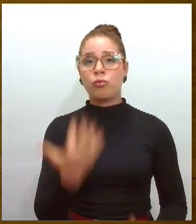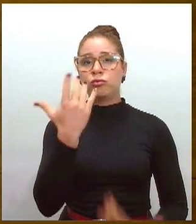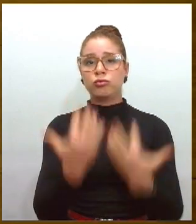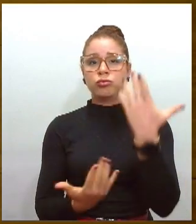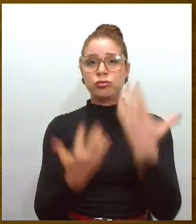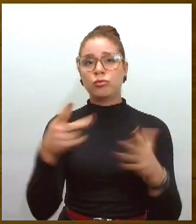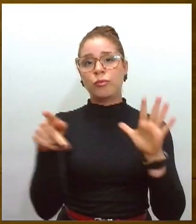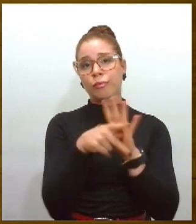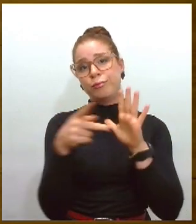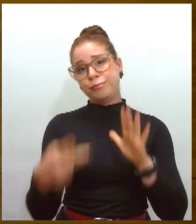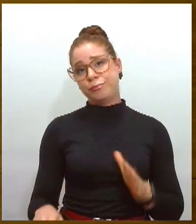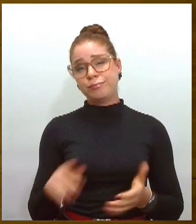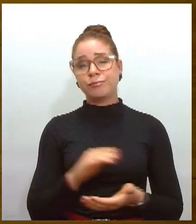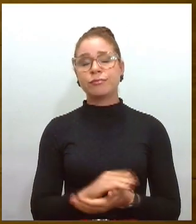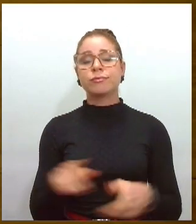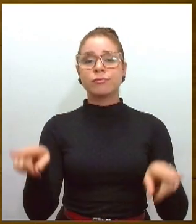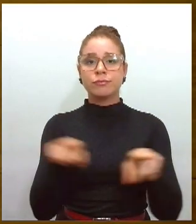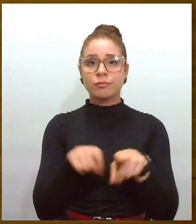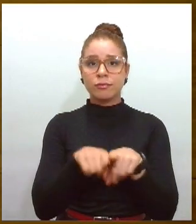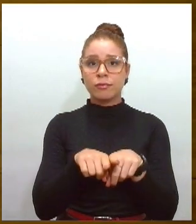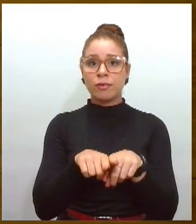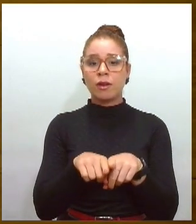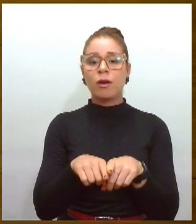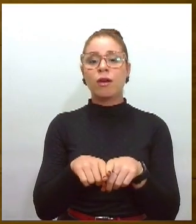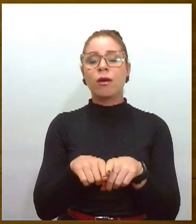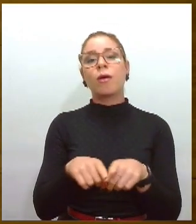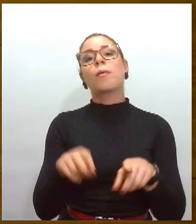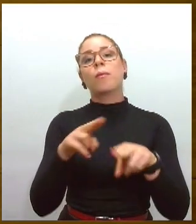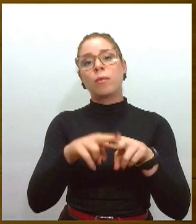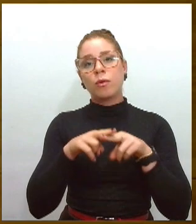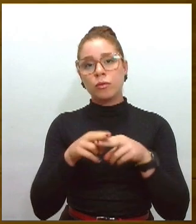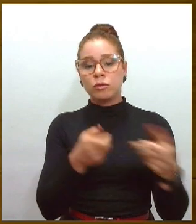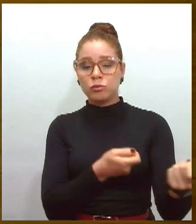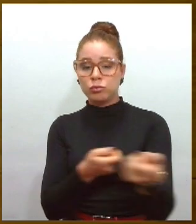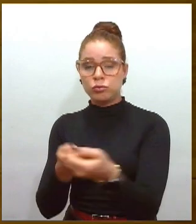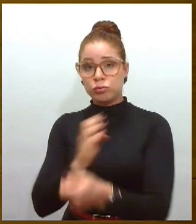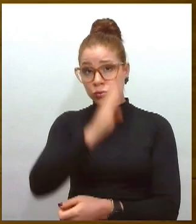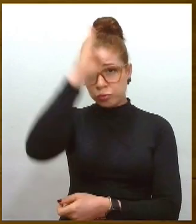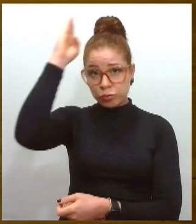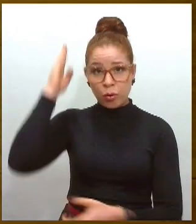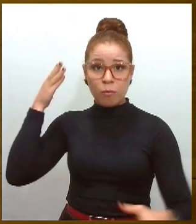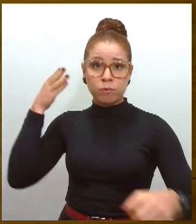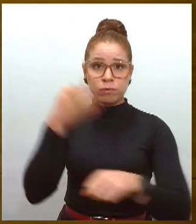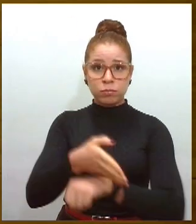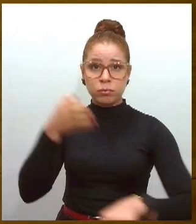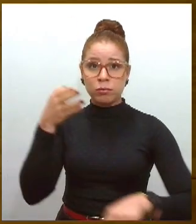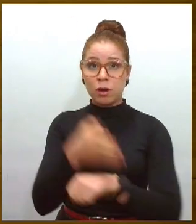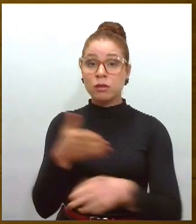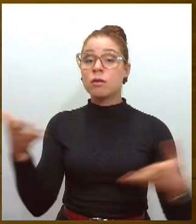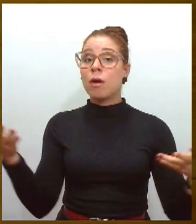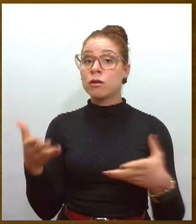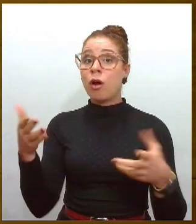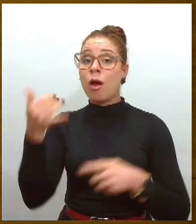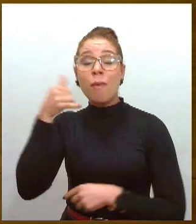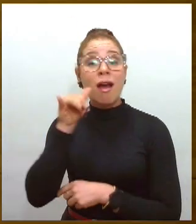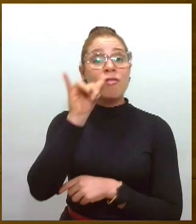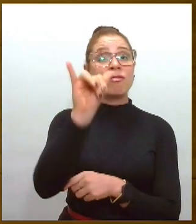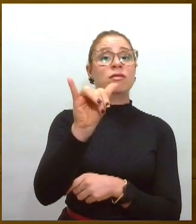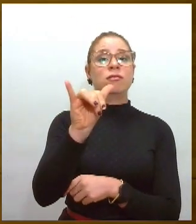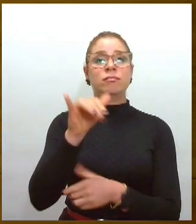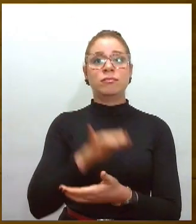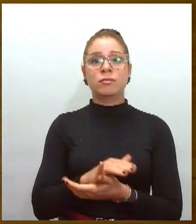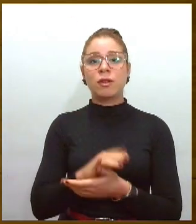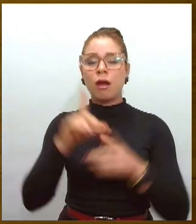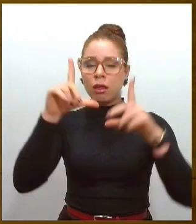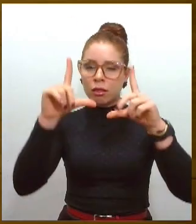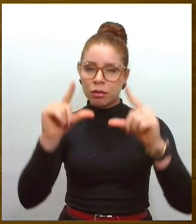Então o bombeiro, ele está com a participação ativa nessa fase de prevenção para que a gente consiga diminuir o